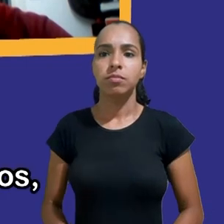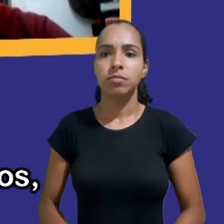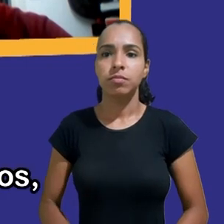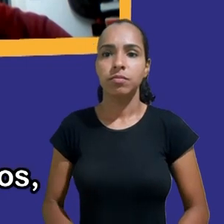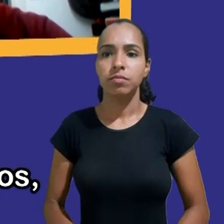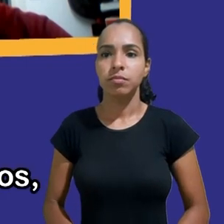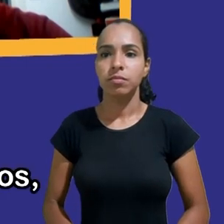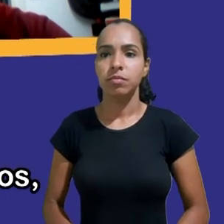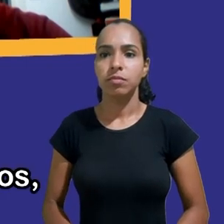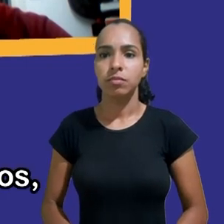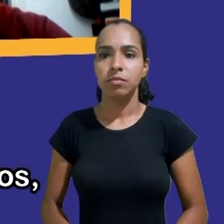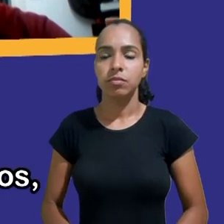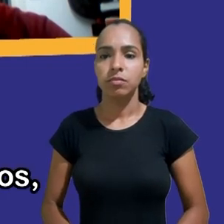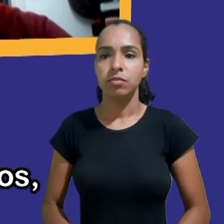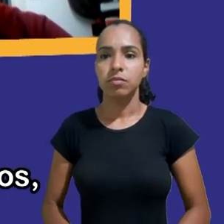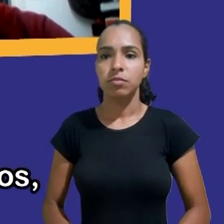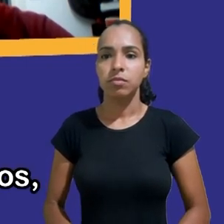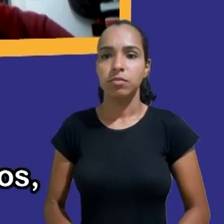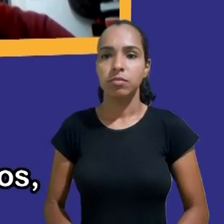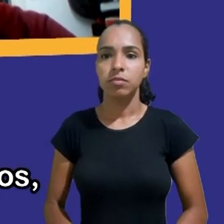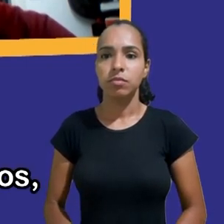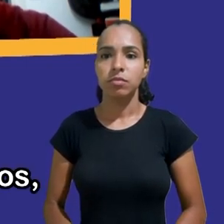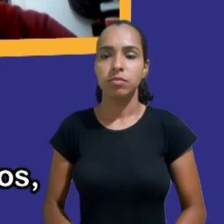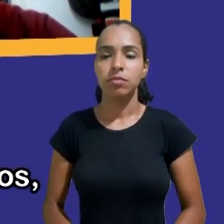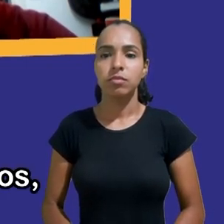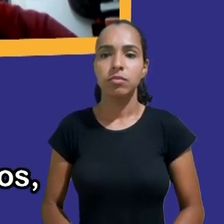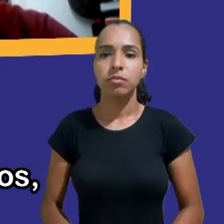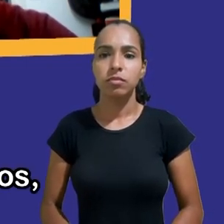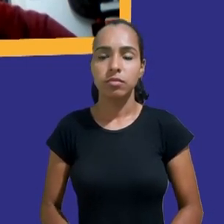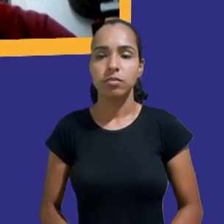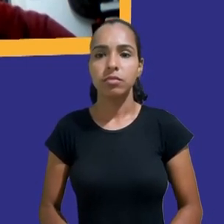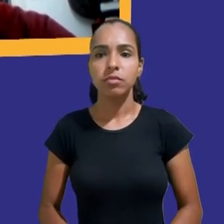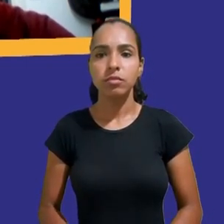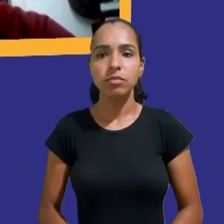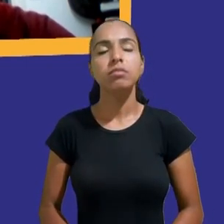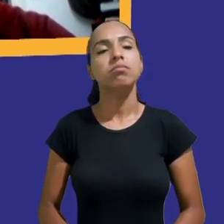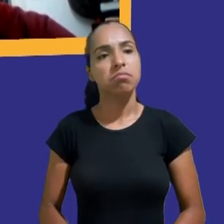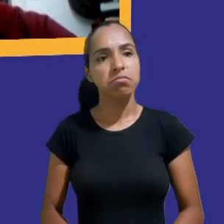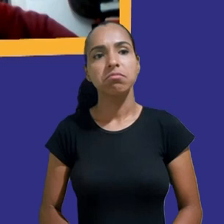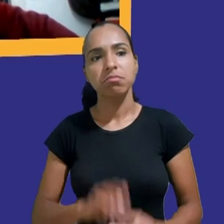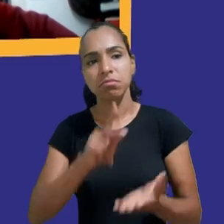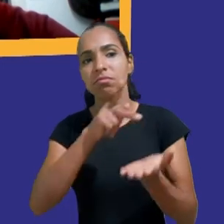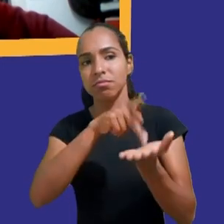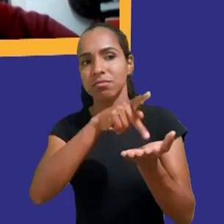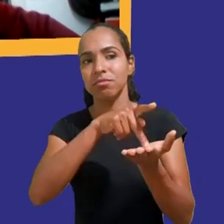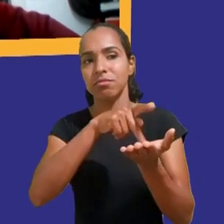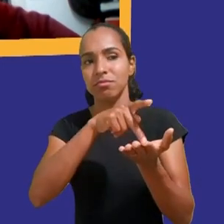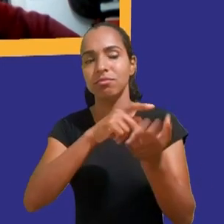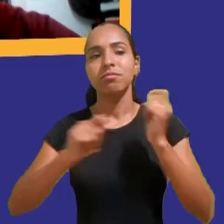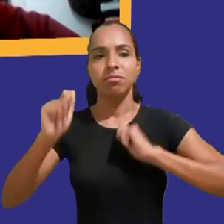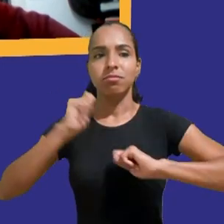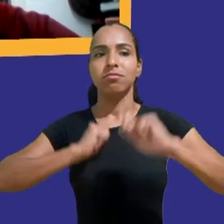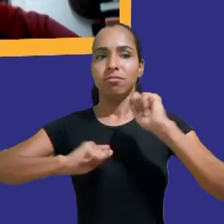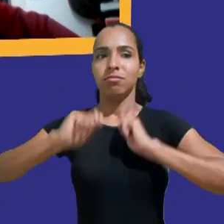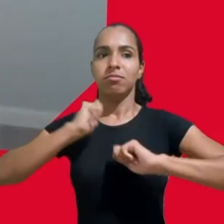sim sim é um momento incrível e estou animado para os próximos anos ainda que haja muito trabalho a ser feito